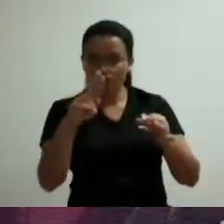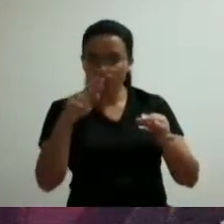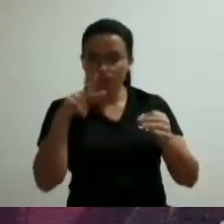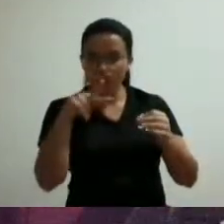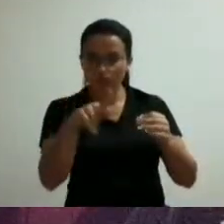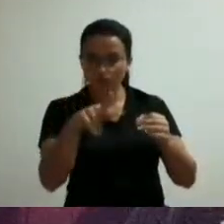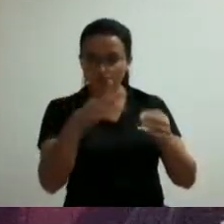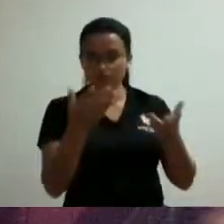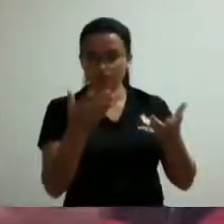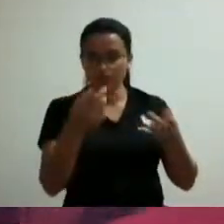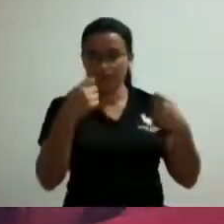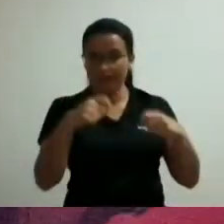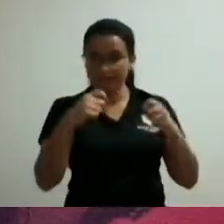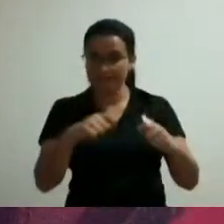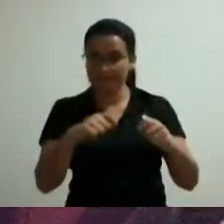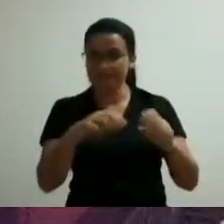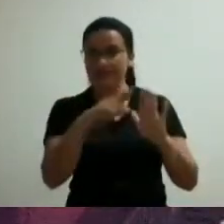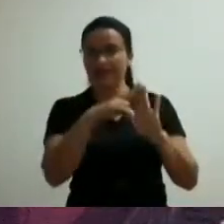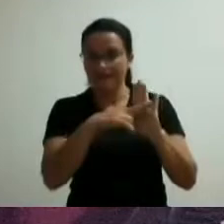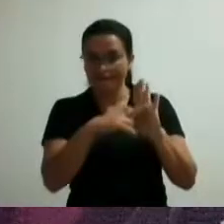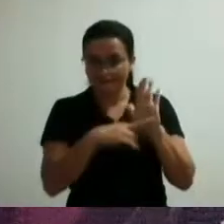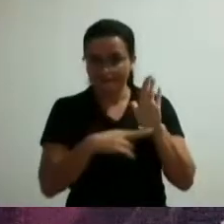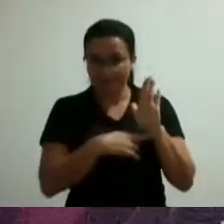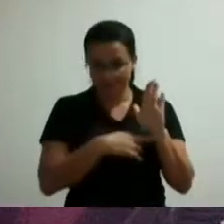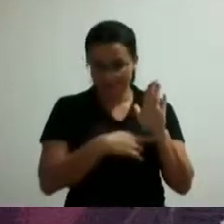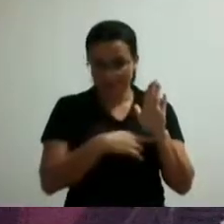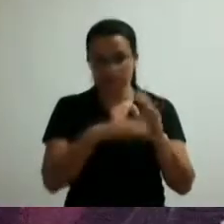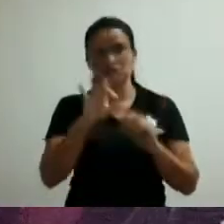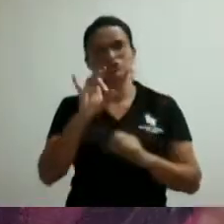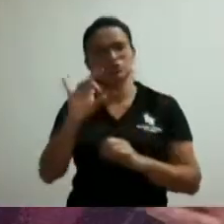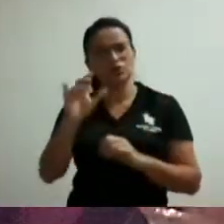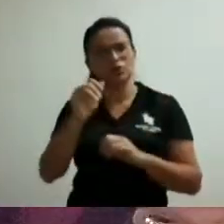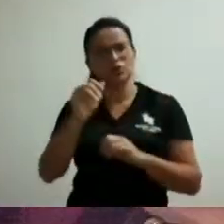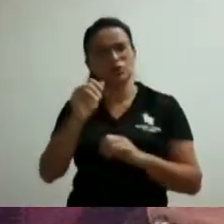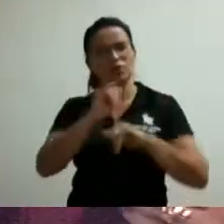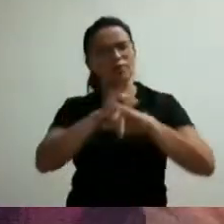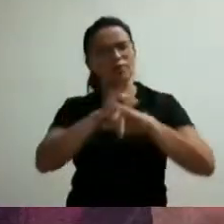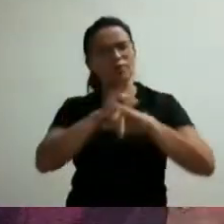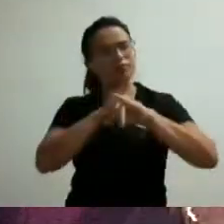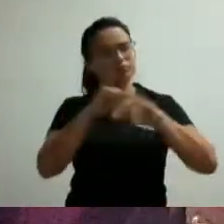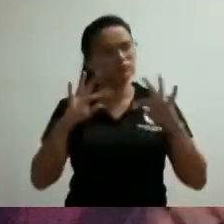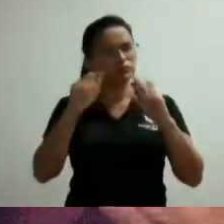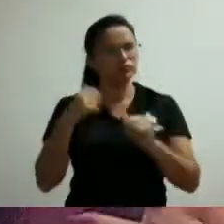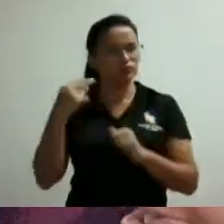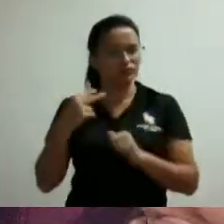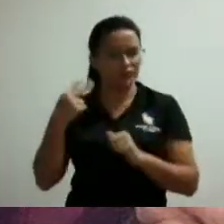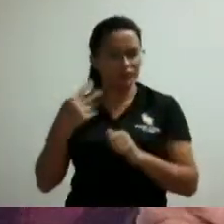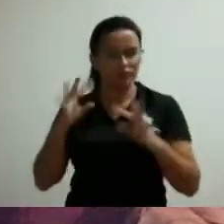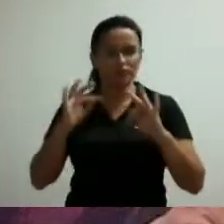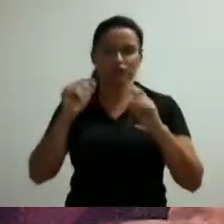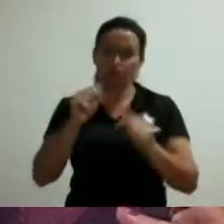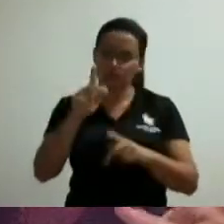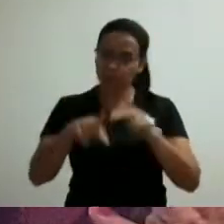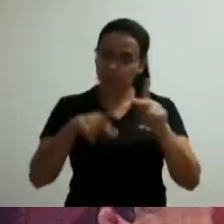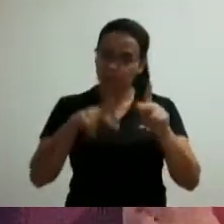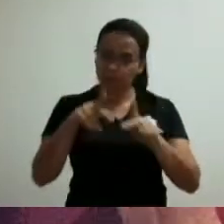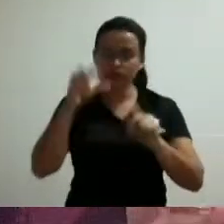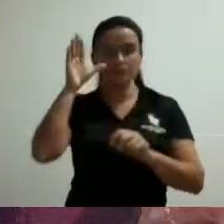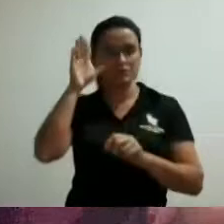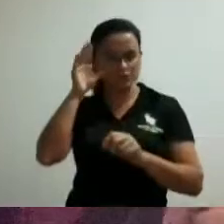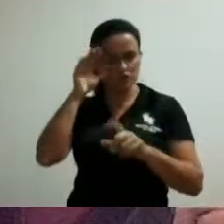transmissão do bem mas só para dizer para os vereadores as vereadoras e a população que está nos assistindo